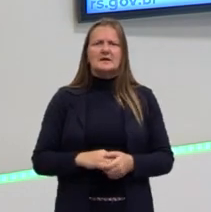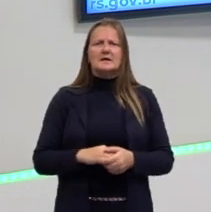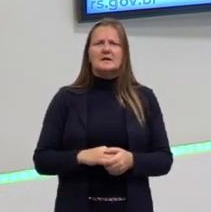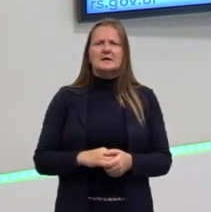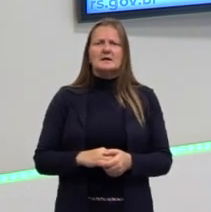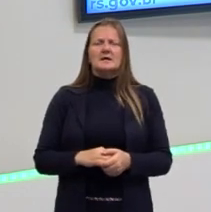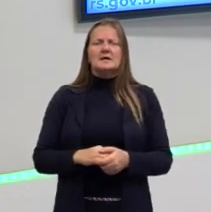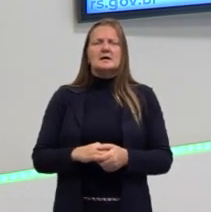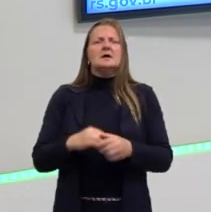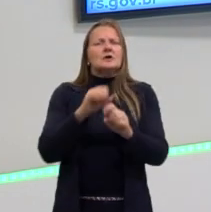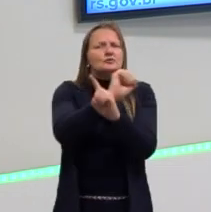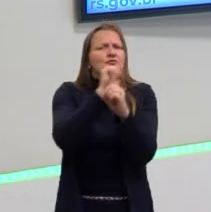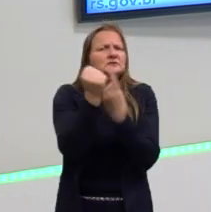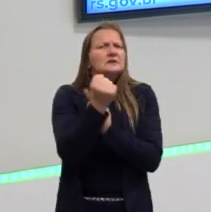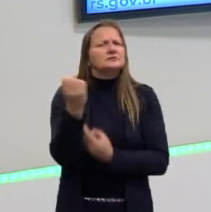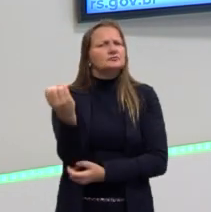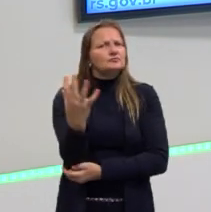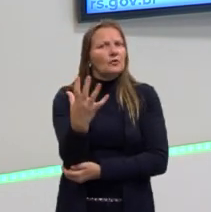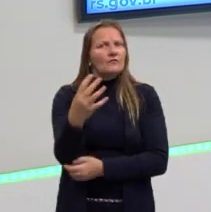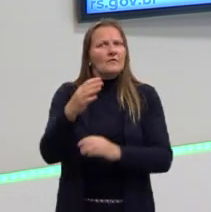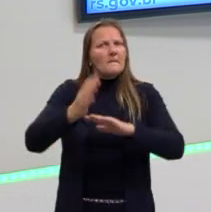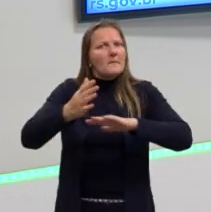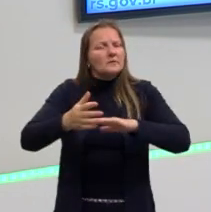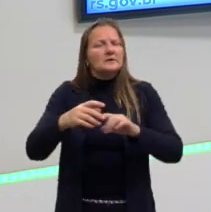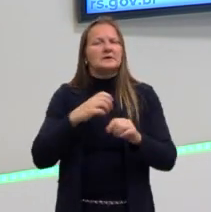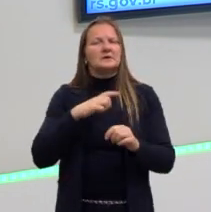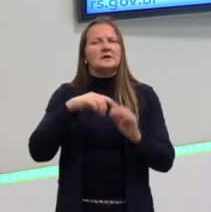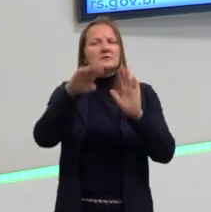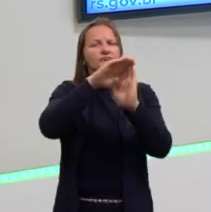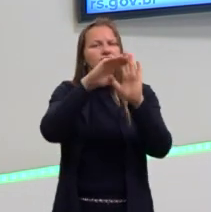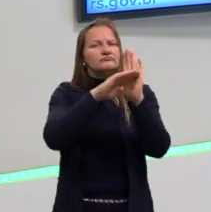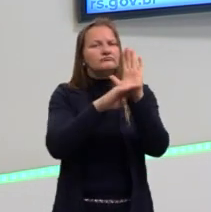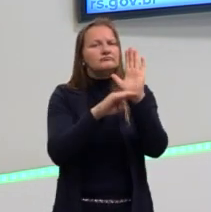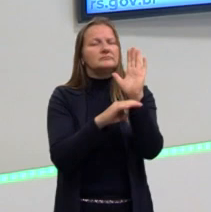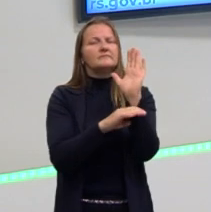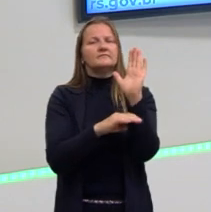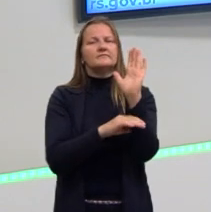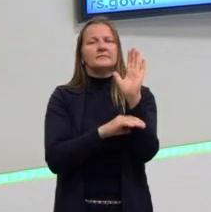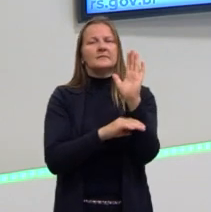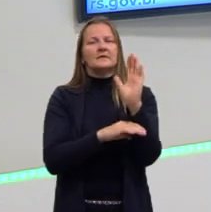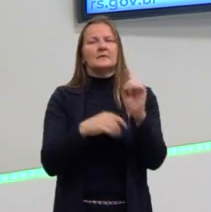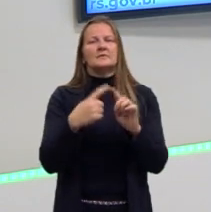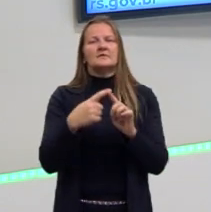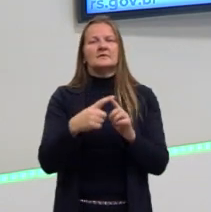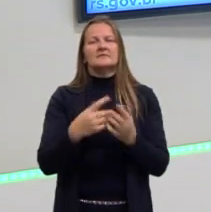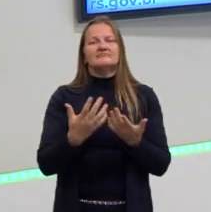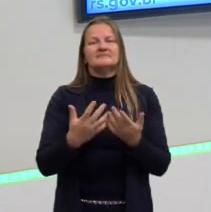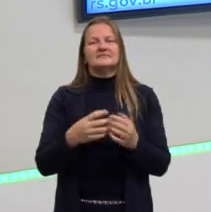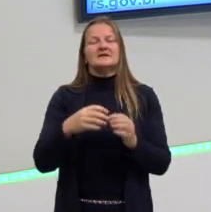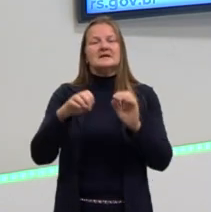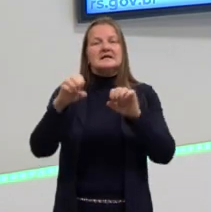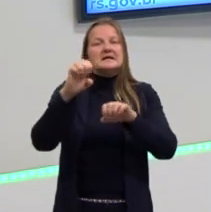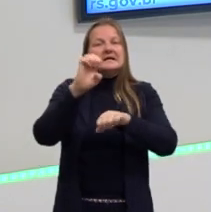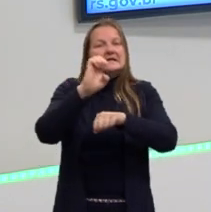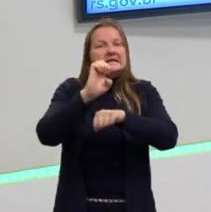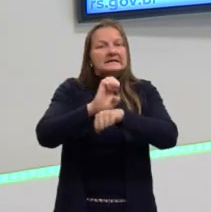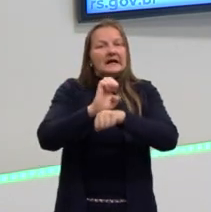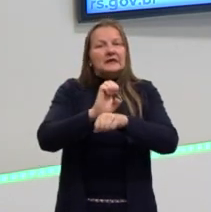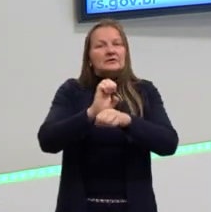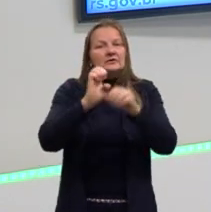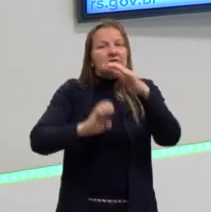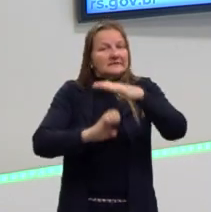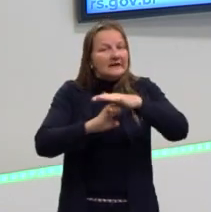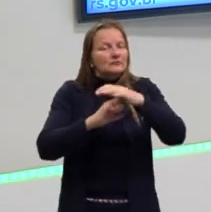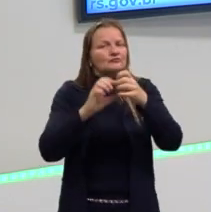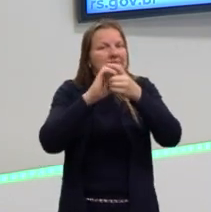moderno, a democracia, trazem esses preceitos. Fora disso, passa ou deixa de ser um Estado democrático e um